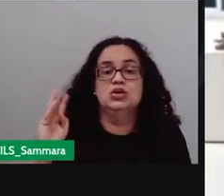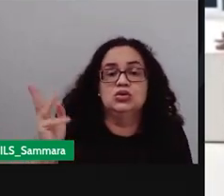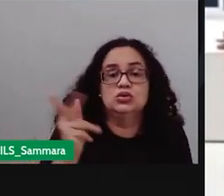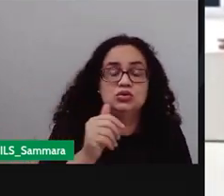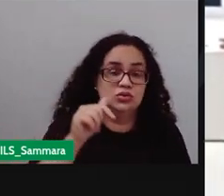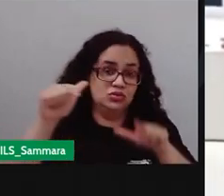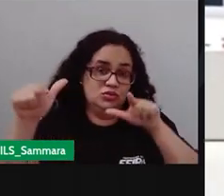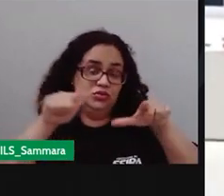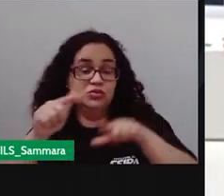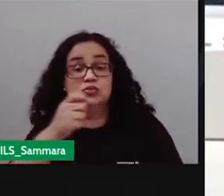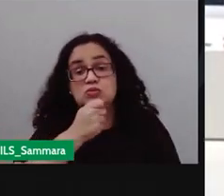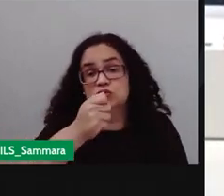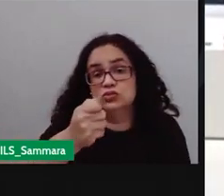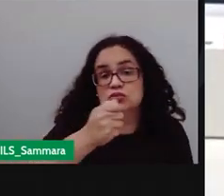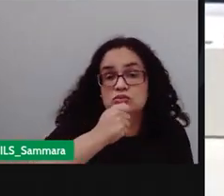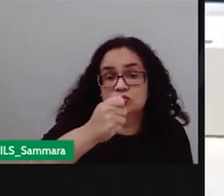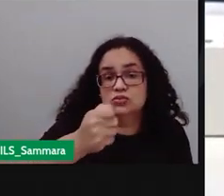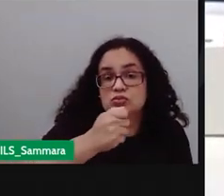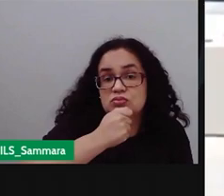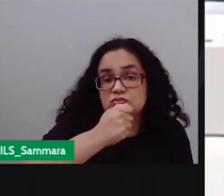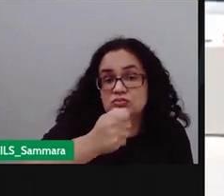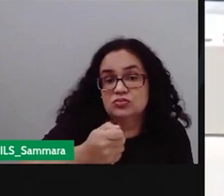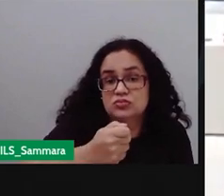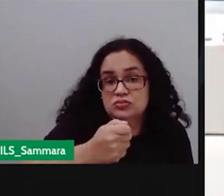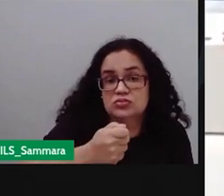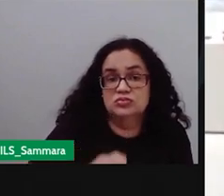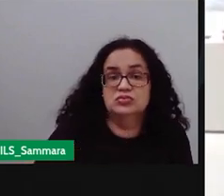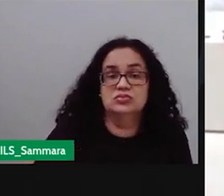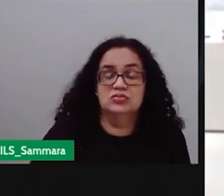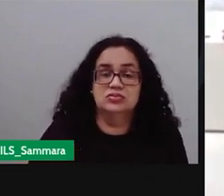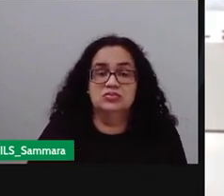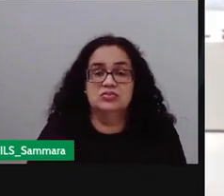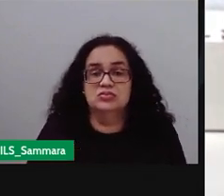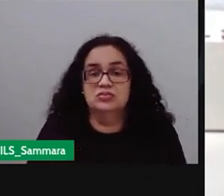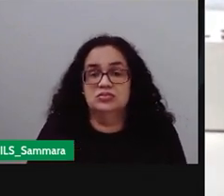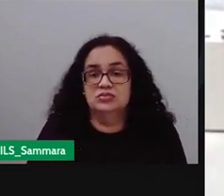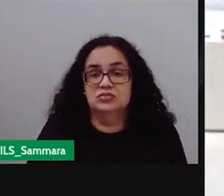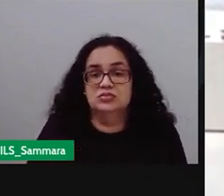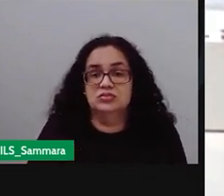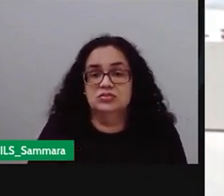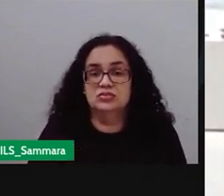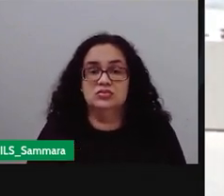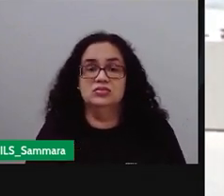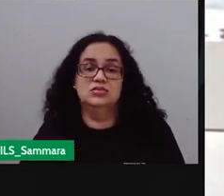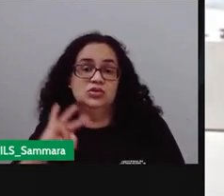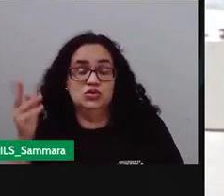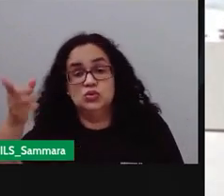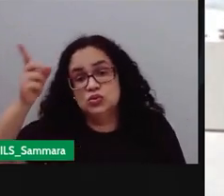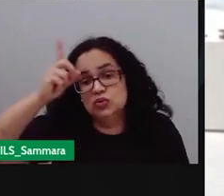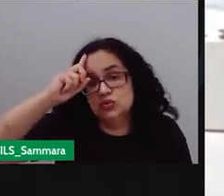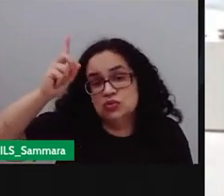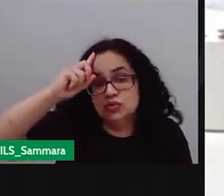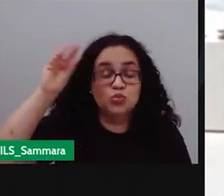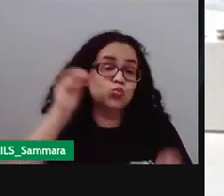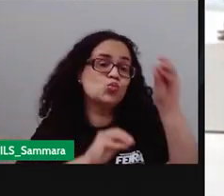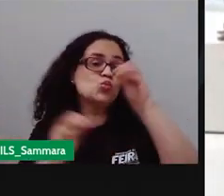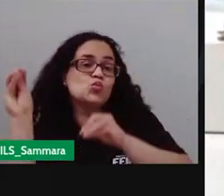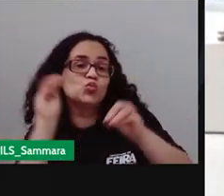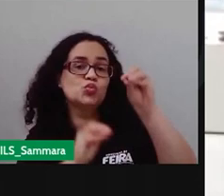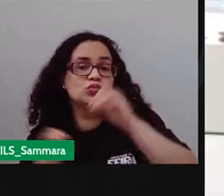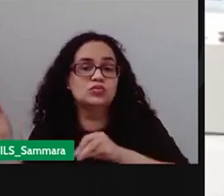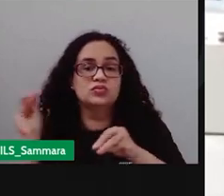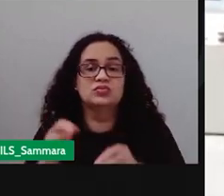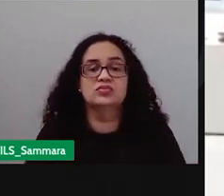nosso papel como jornalista e é um papel que dá muito prazer a gente que é jornalista exercer todos os dias um beijo grande para todos